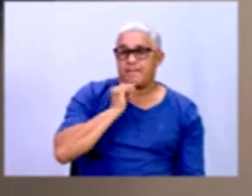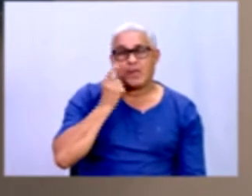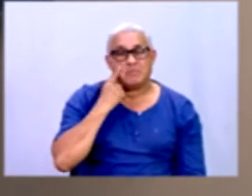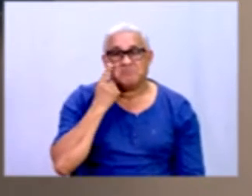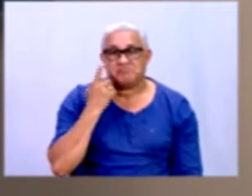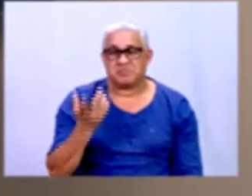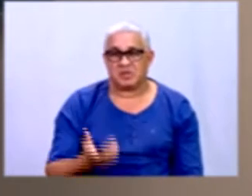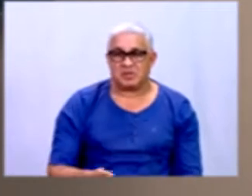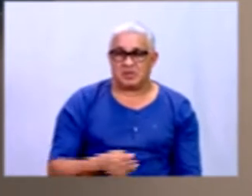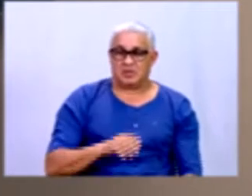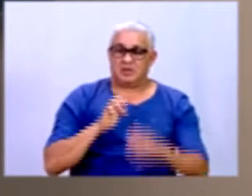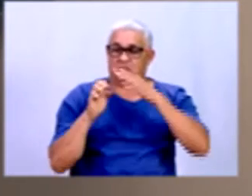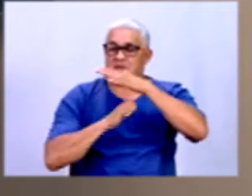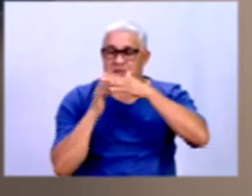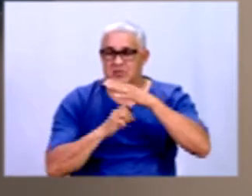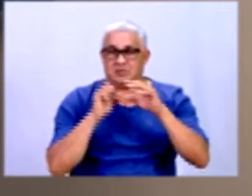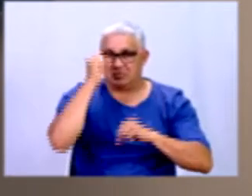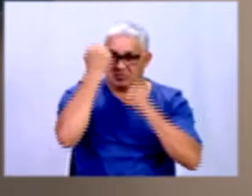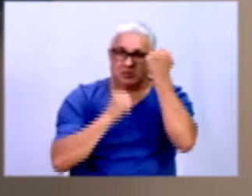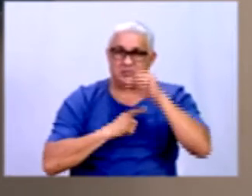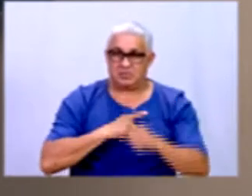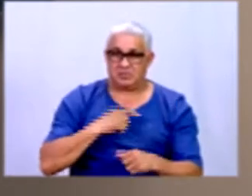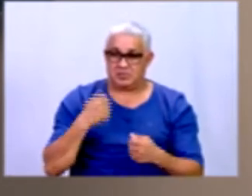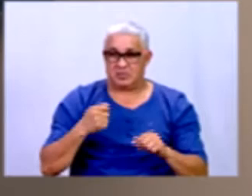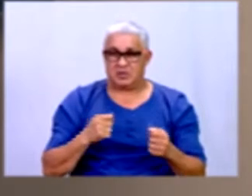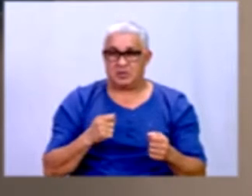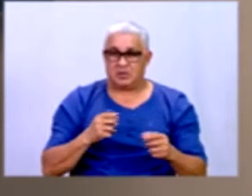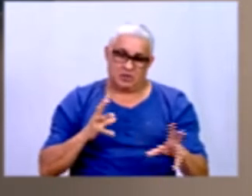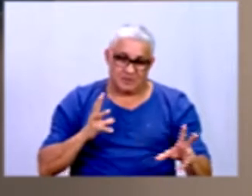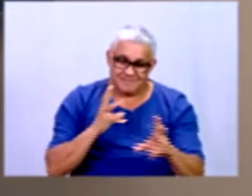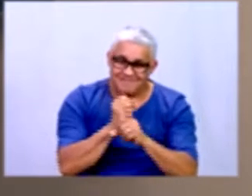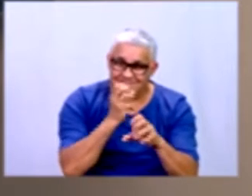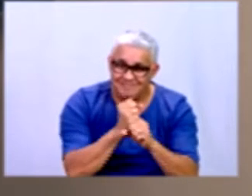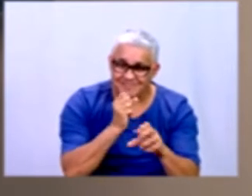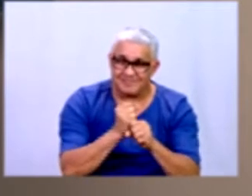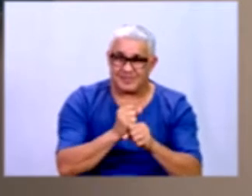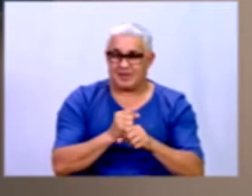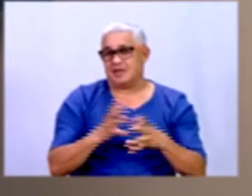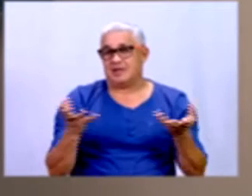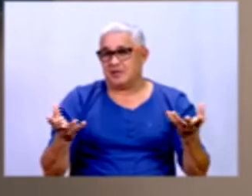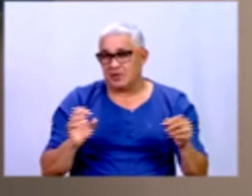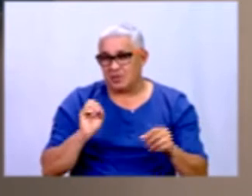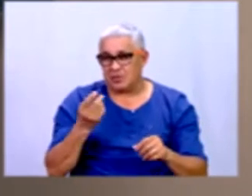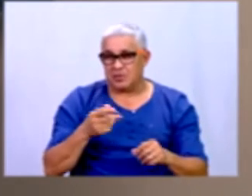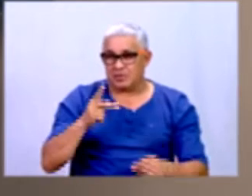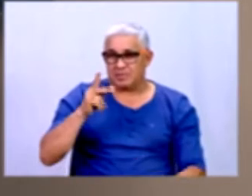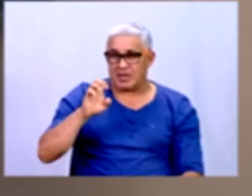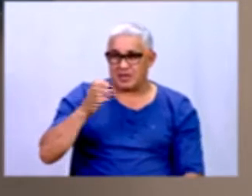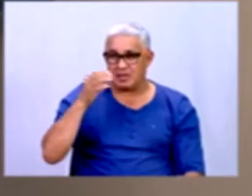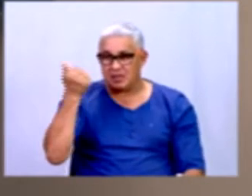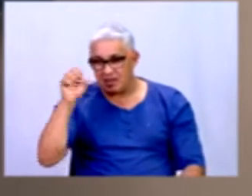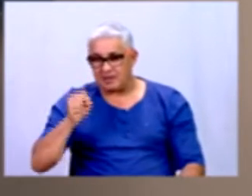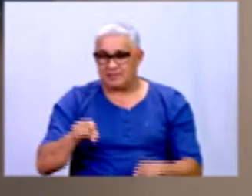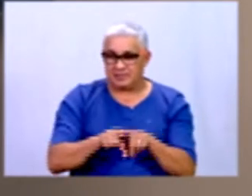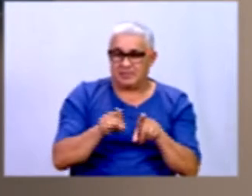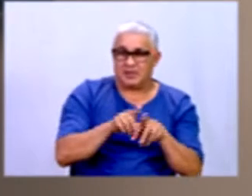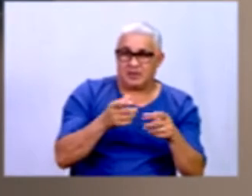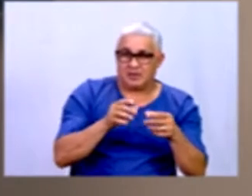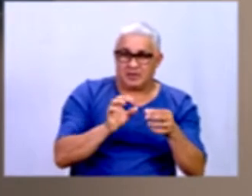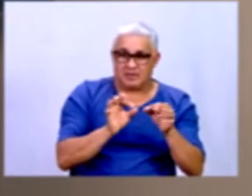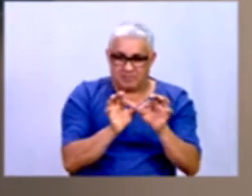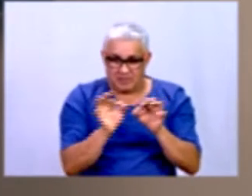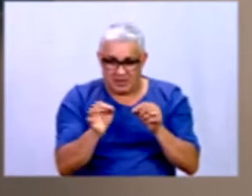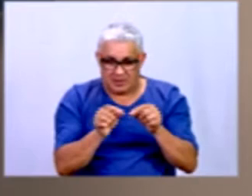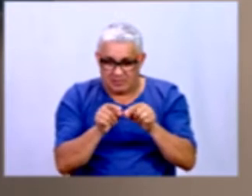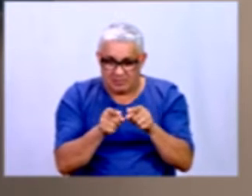empresas e indústrias que têm que medir exatamente o tamanho das peças e qualquer milímetro lá faz muita